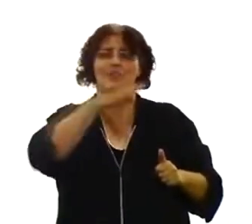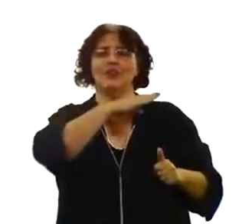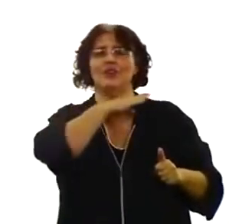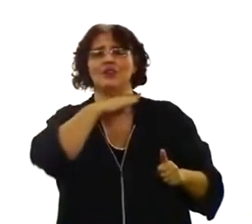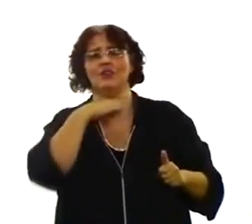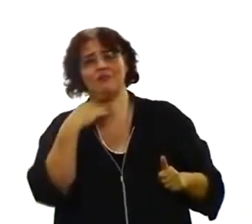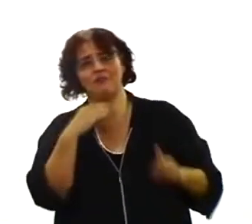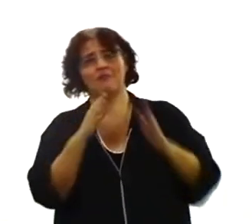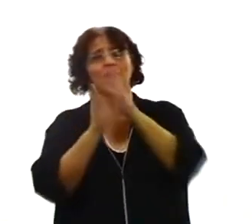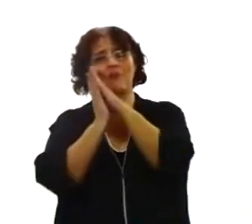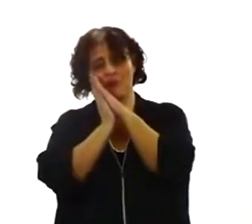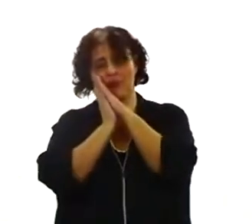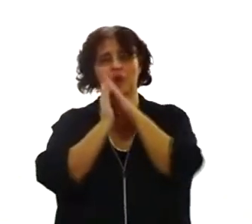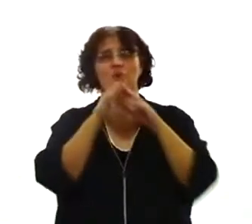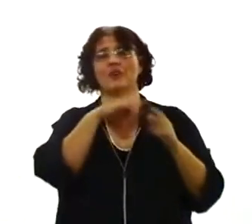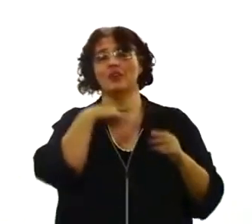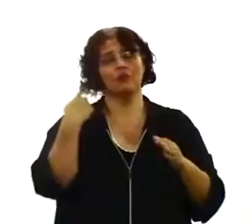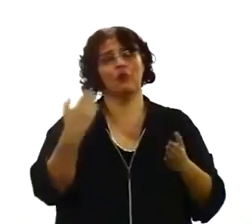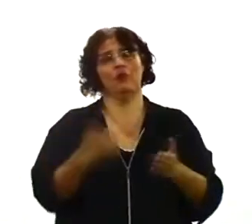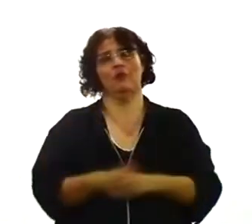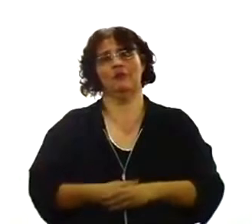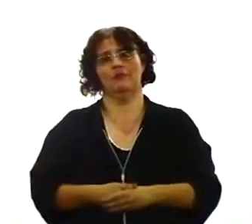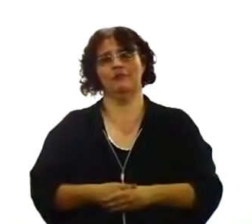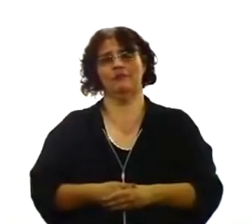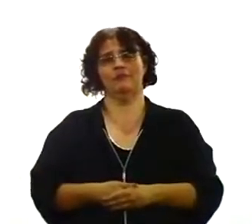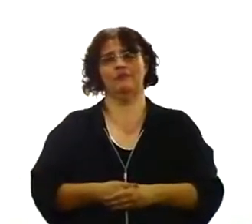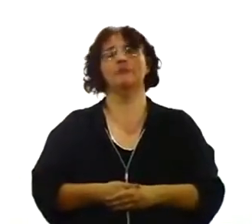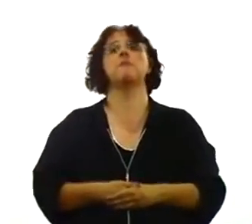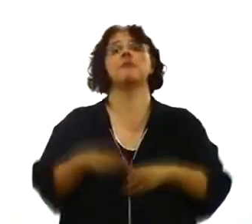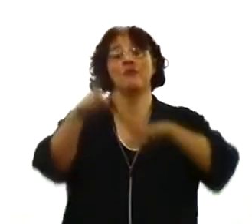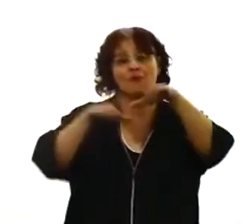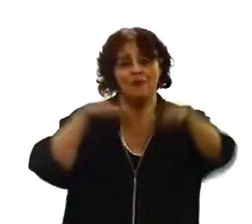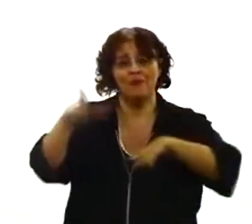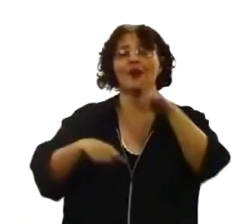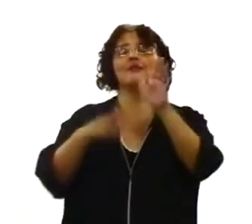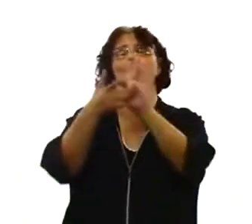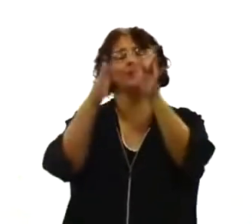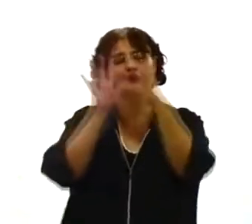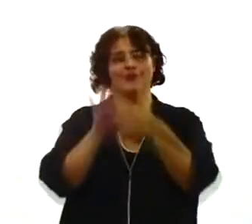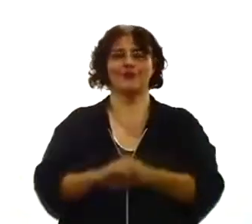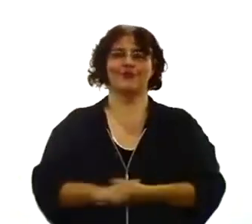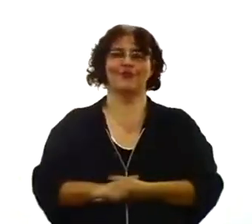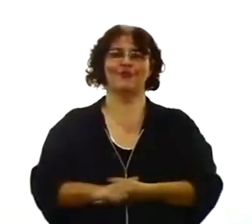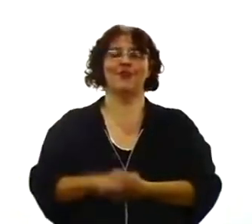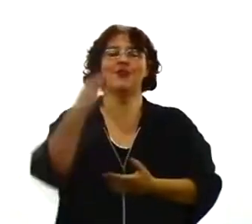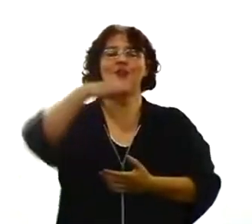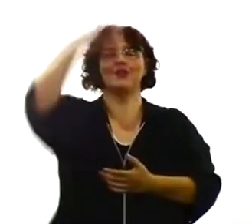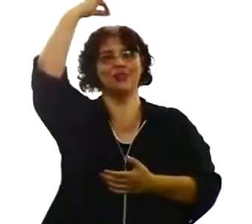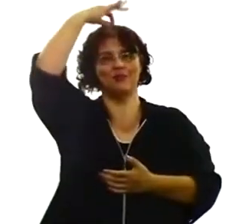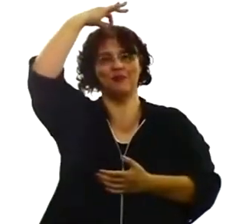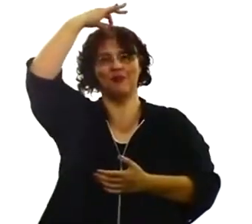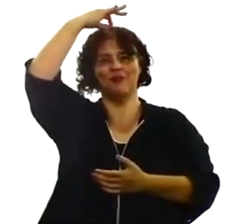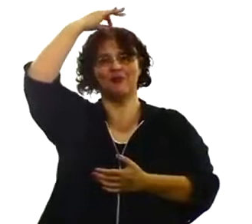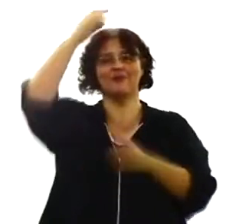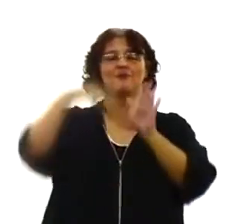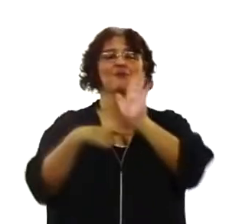um crente em Cristo, você recebeu isso. Isso é a obra de Cristo. Isso é o que o Espírito Santo está